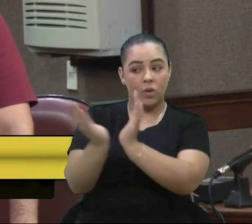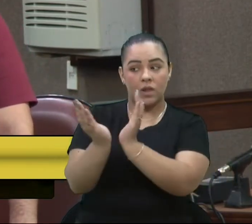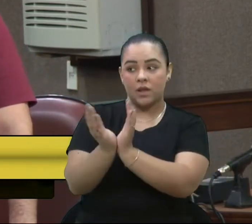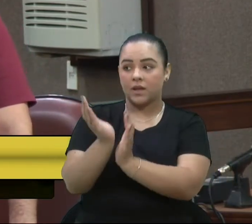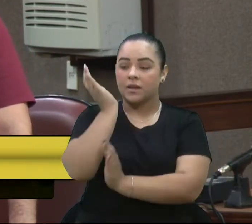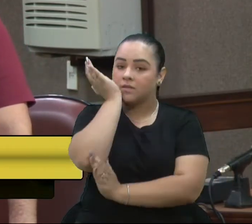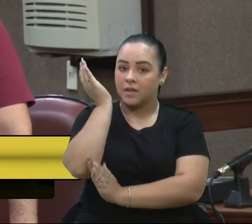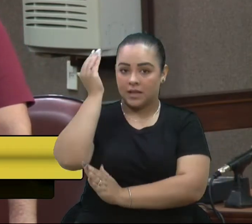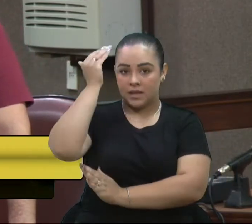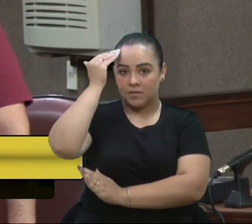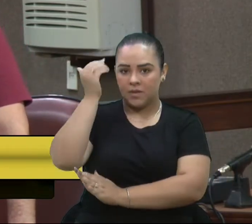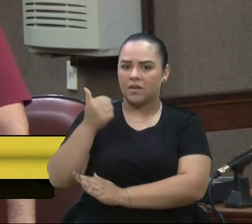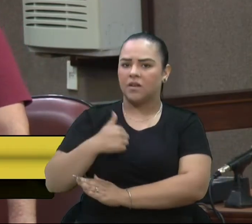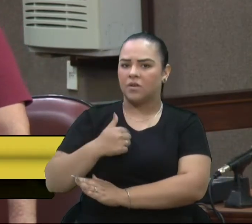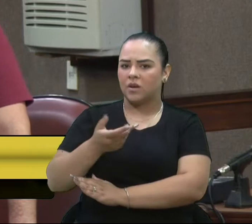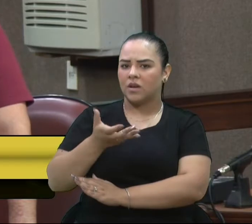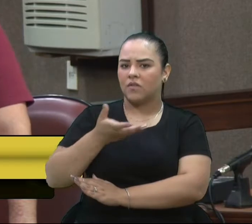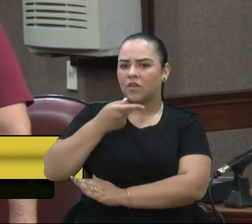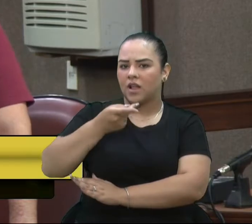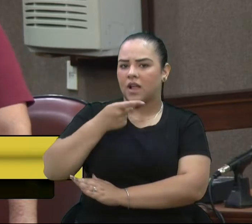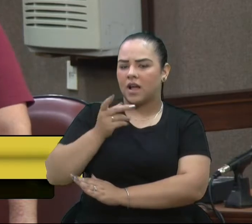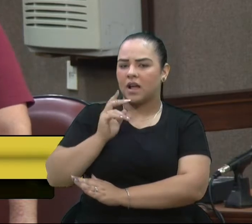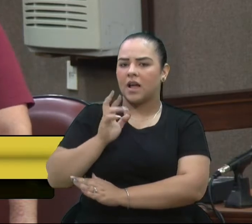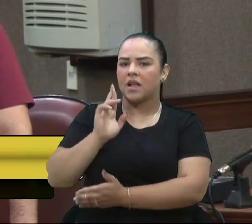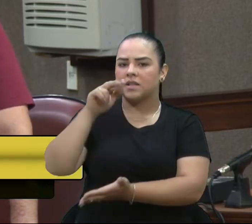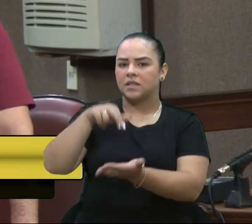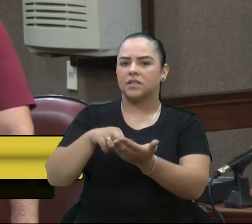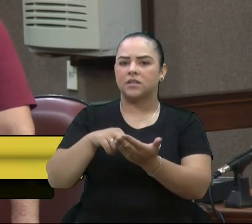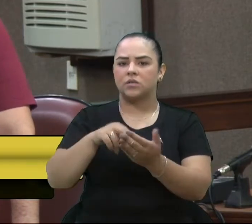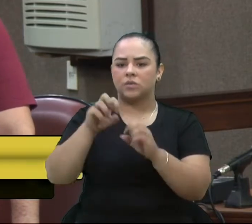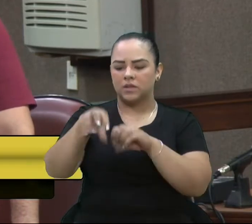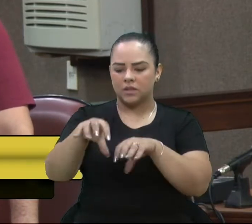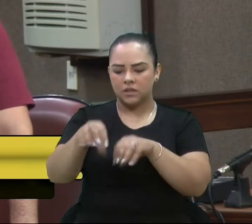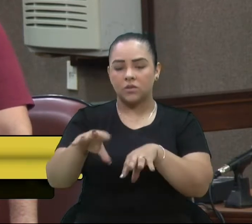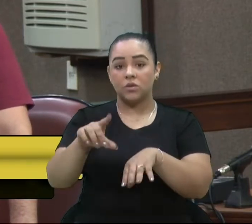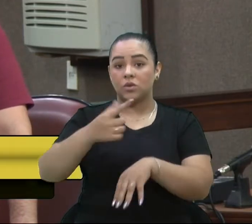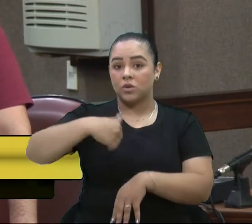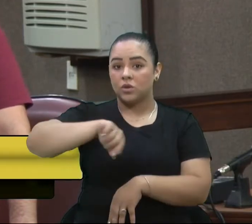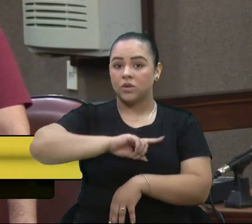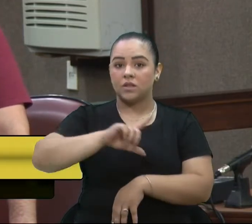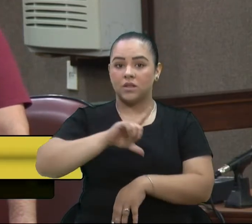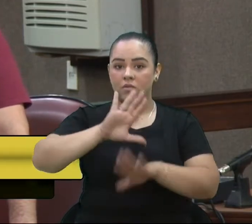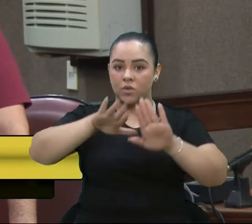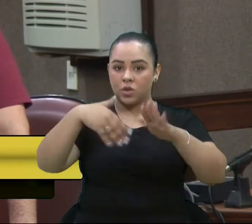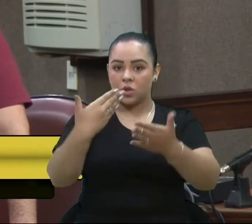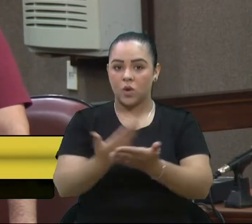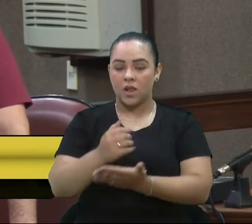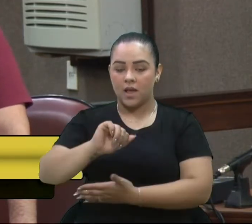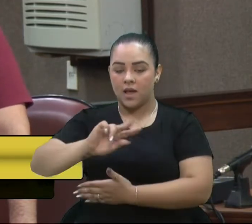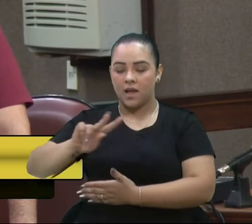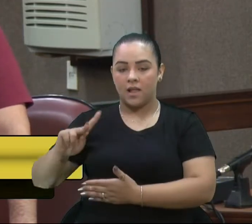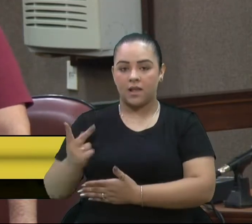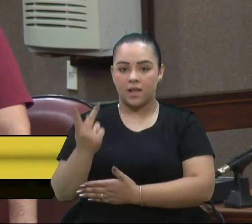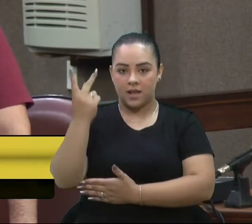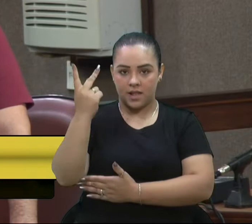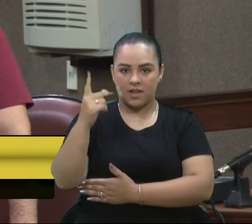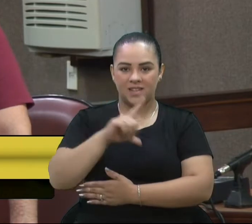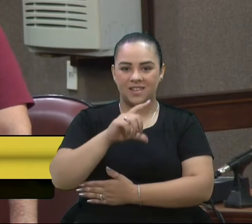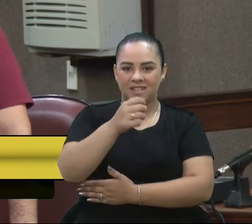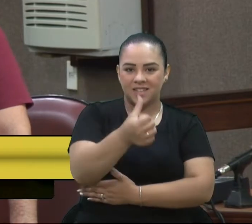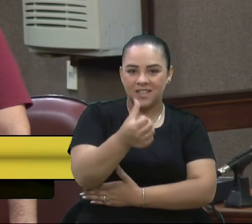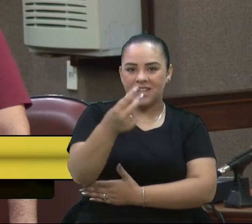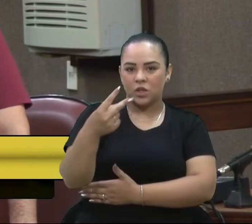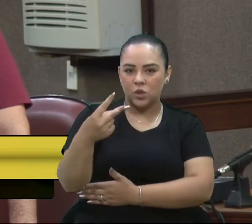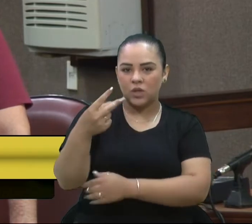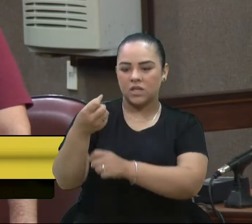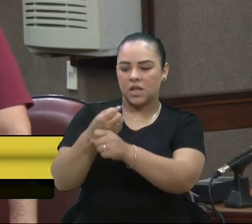trago a realidade da educação. Nós temos uma escola de referência surda, o Ellen Keller, com 62 anos